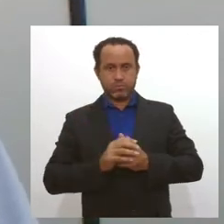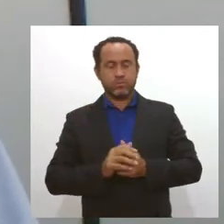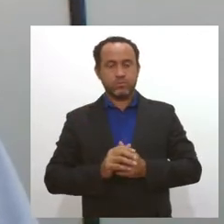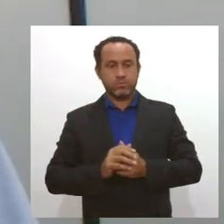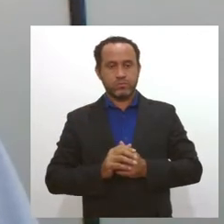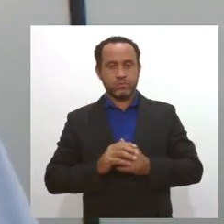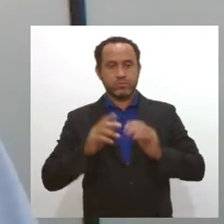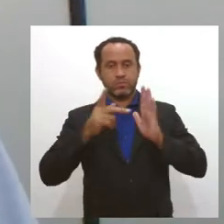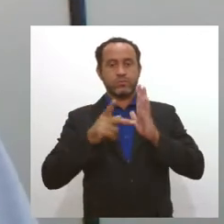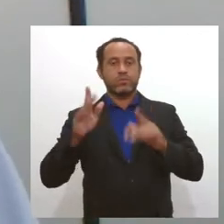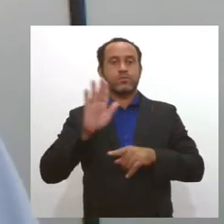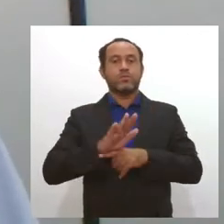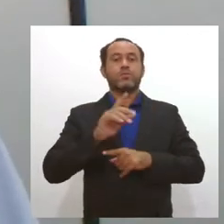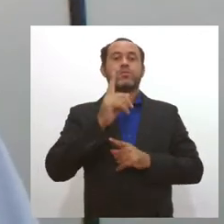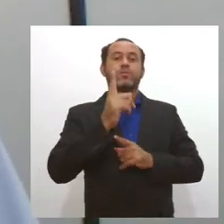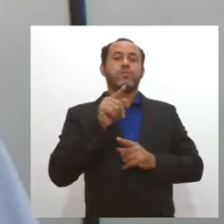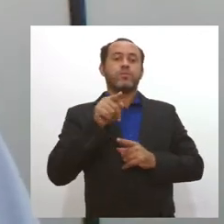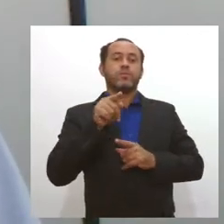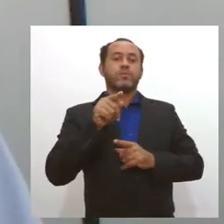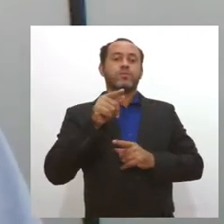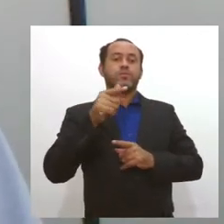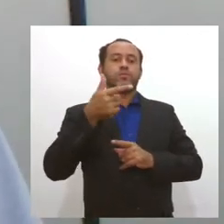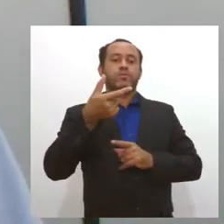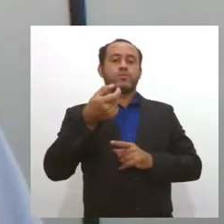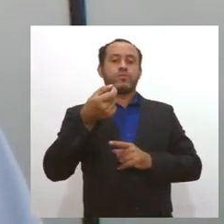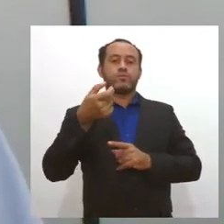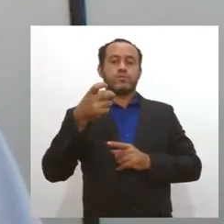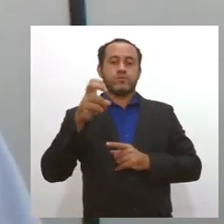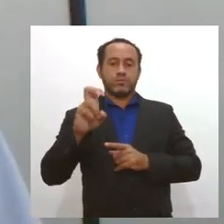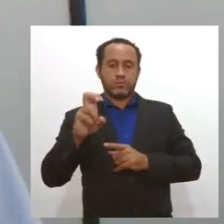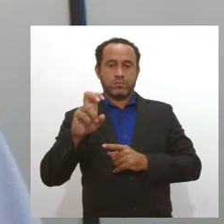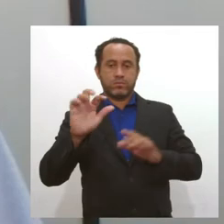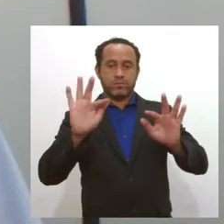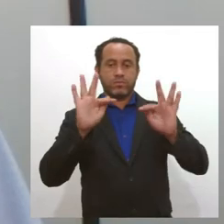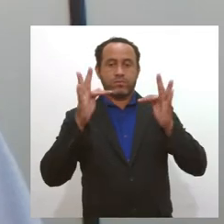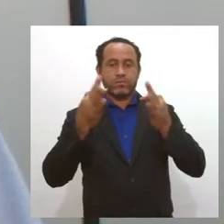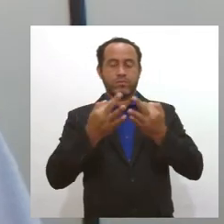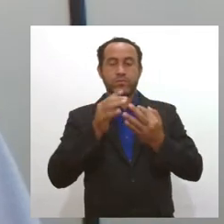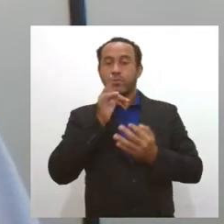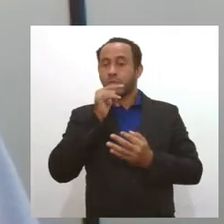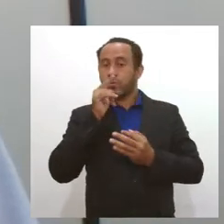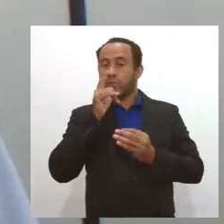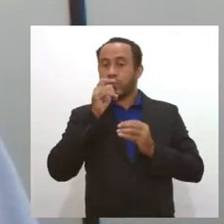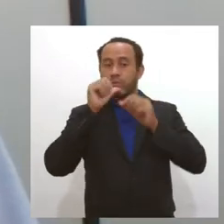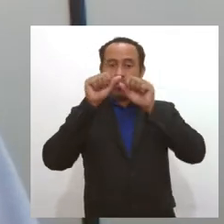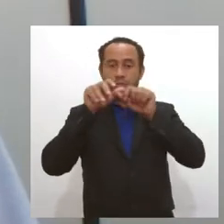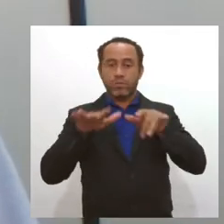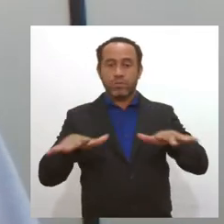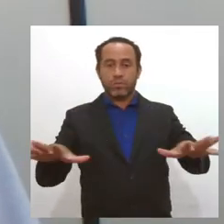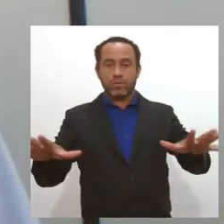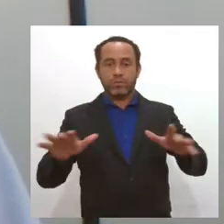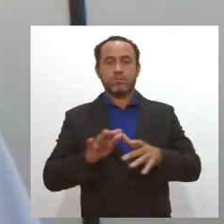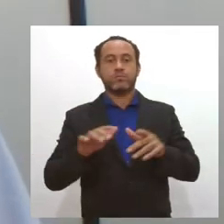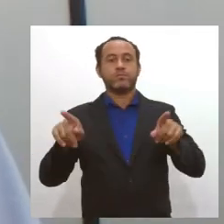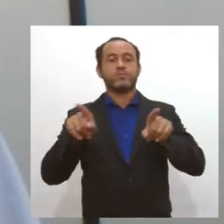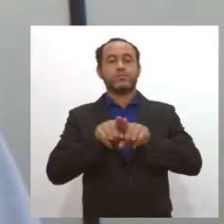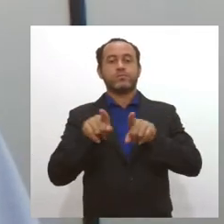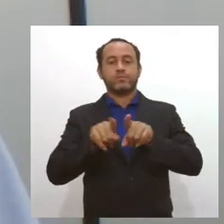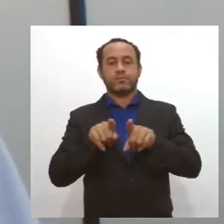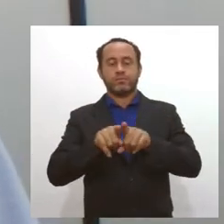beneficia 1.205 famílias com irrigação. Além disso,